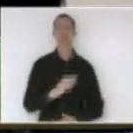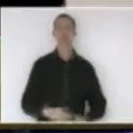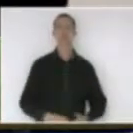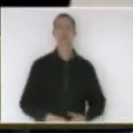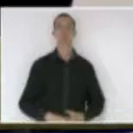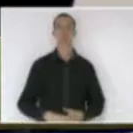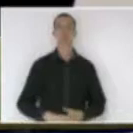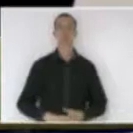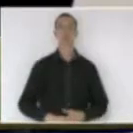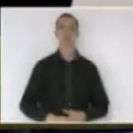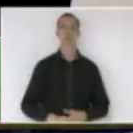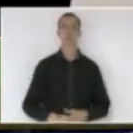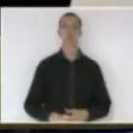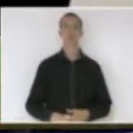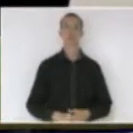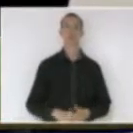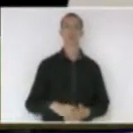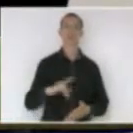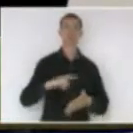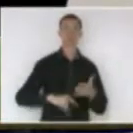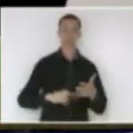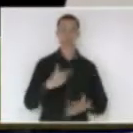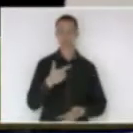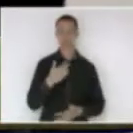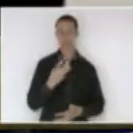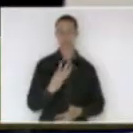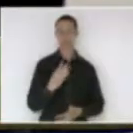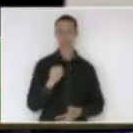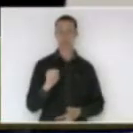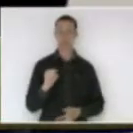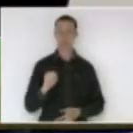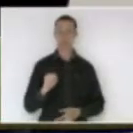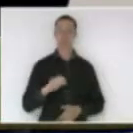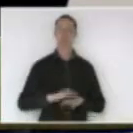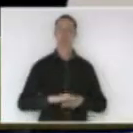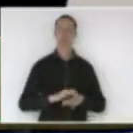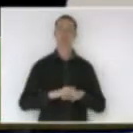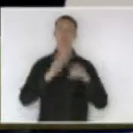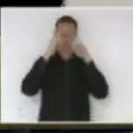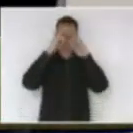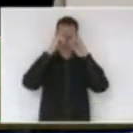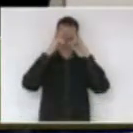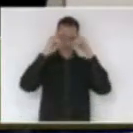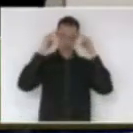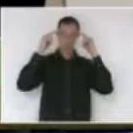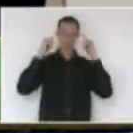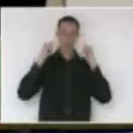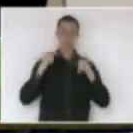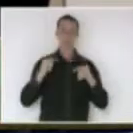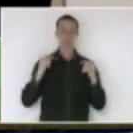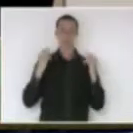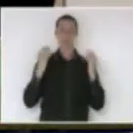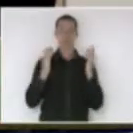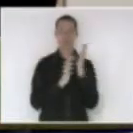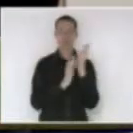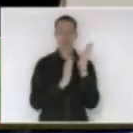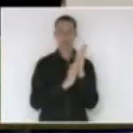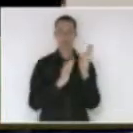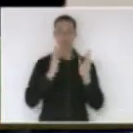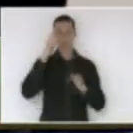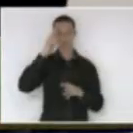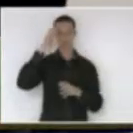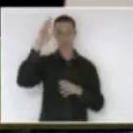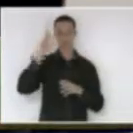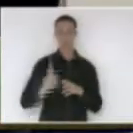moção 248 do deputado deputado Neodissareta aplaudindo a direção da escola